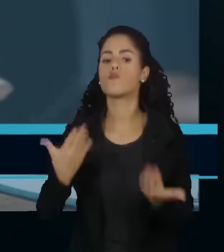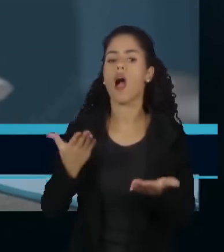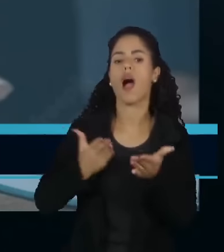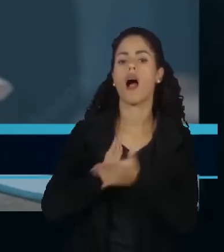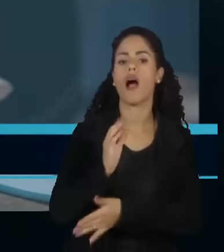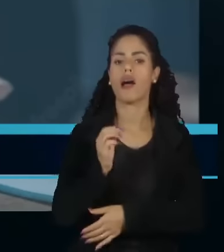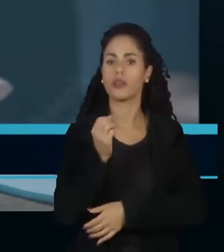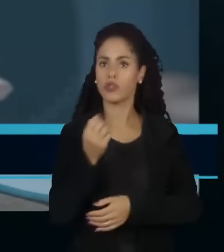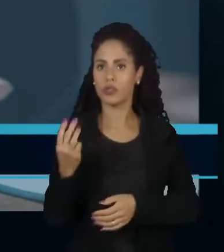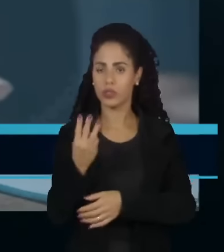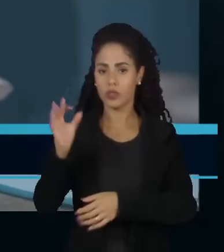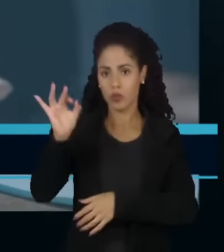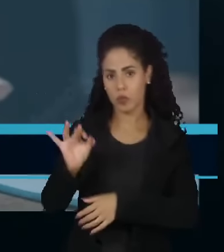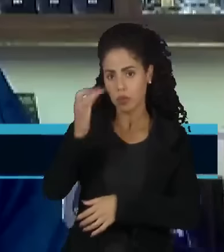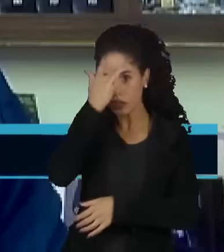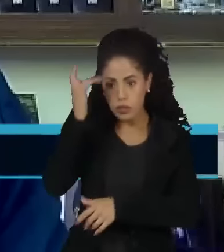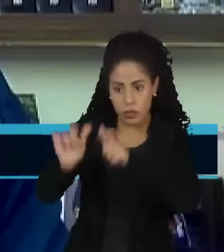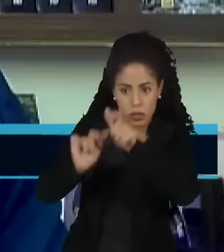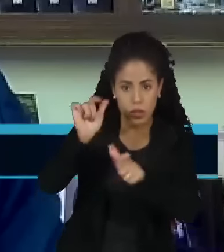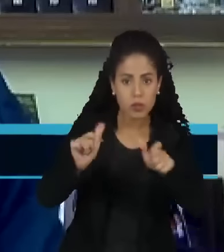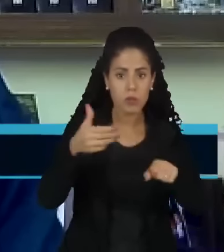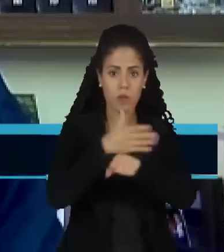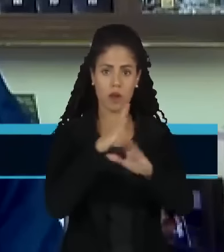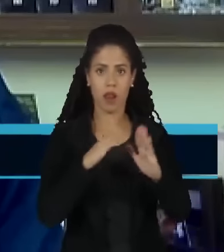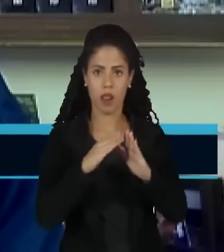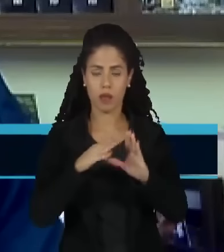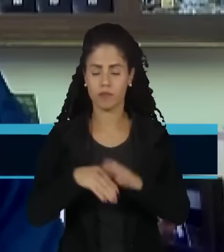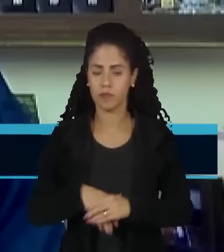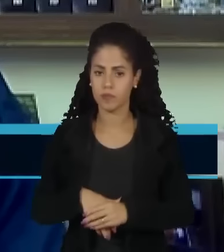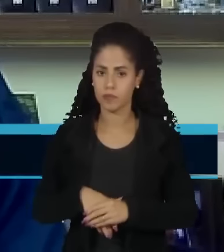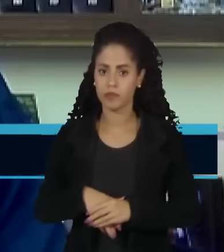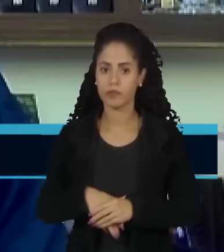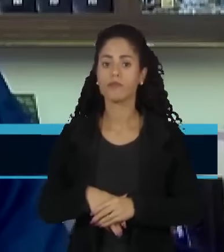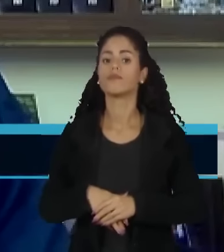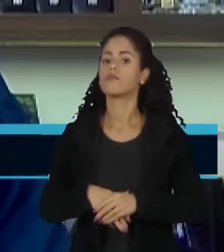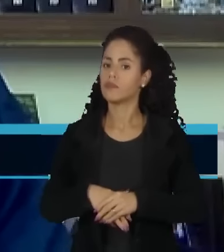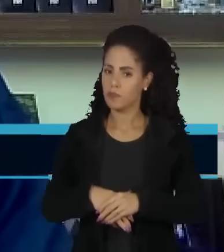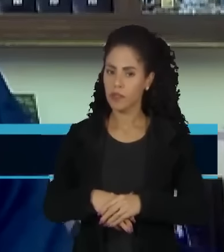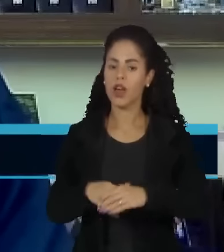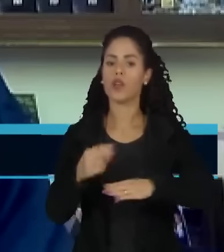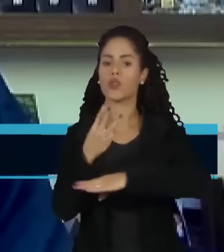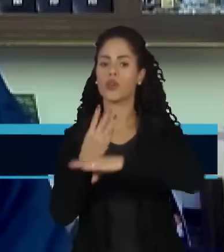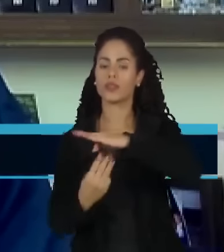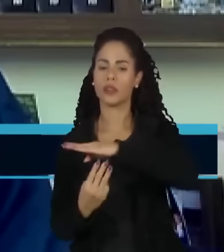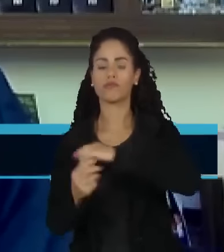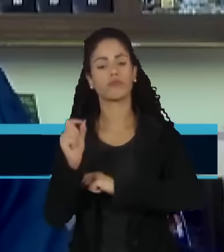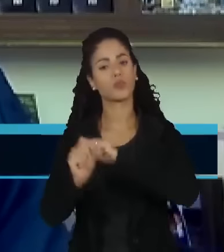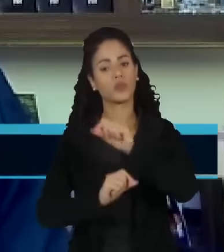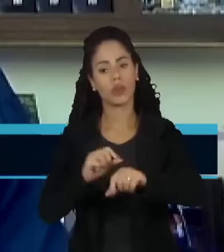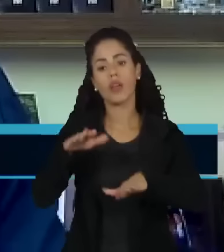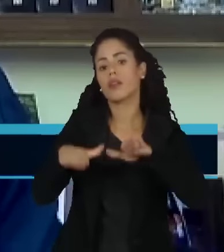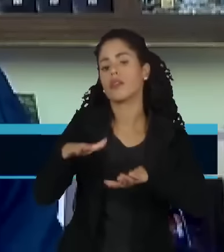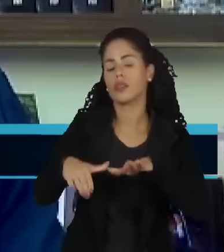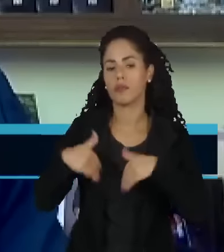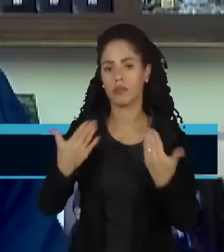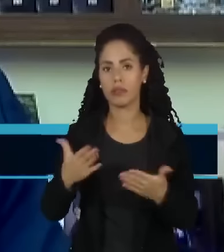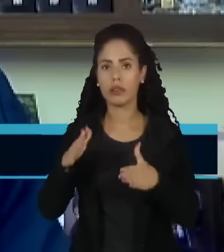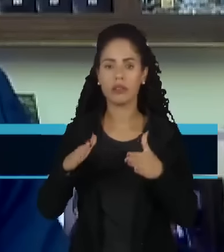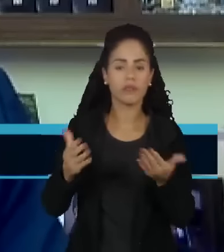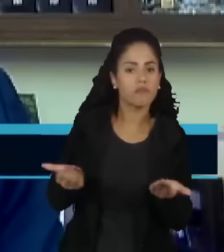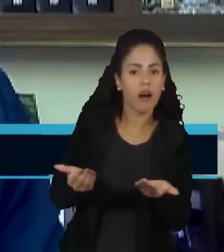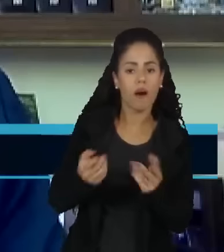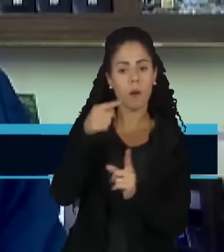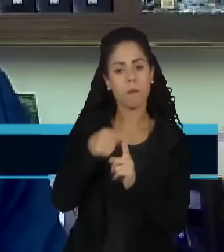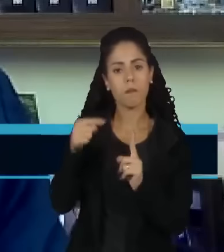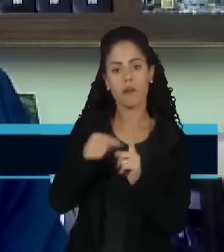de três quartos dos condôminos. Eu entendo que dois terços dos moradores seria um quórum adequado. Você não fica nem com a